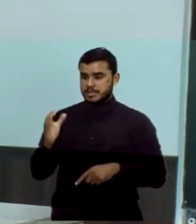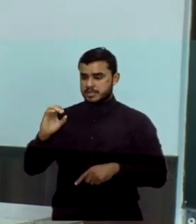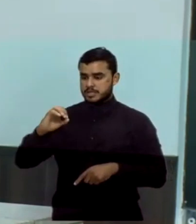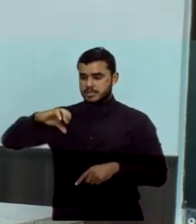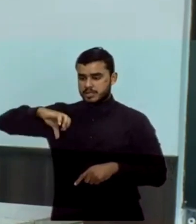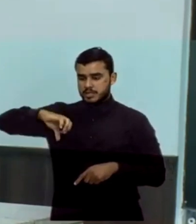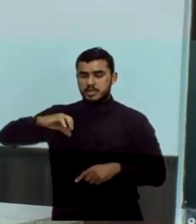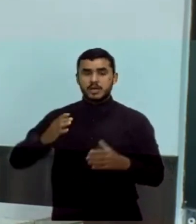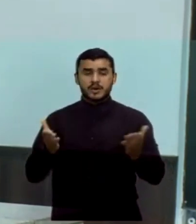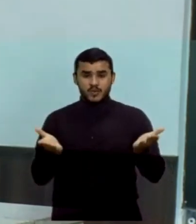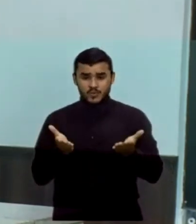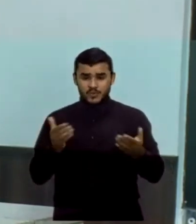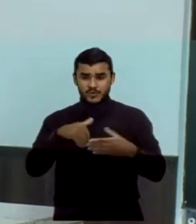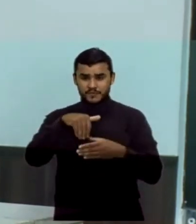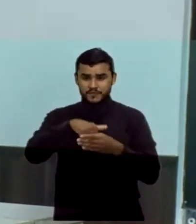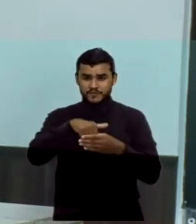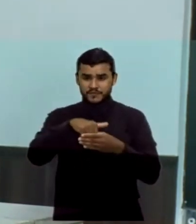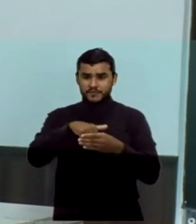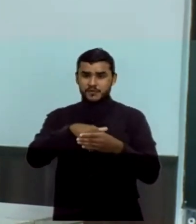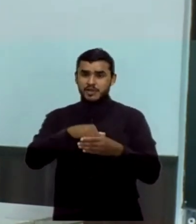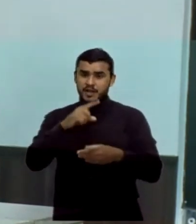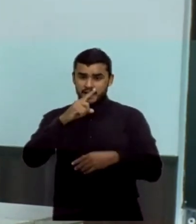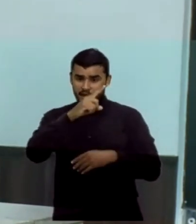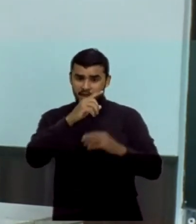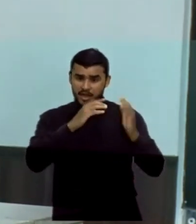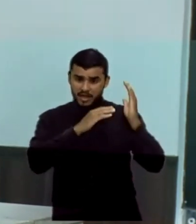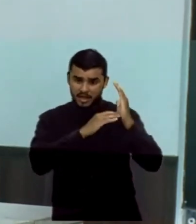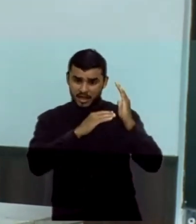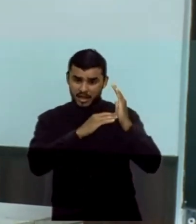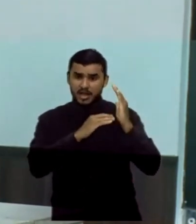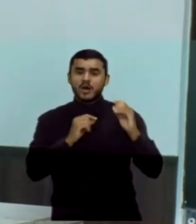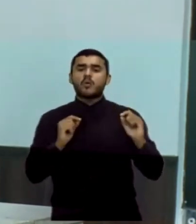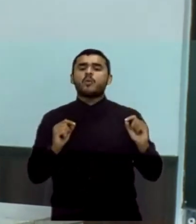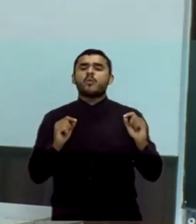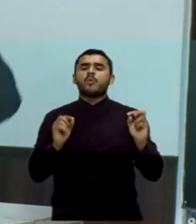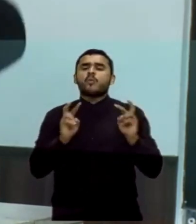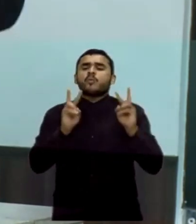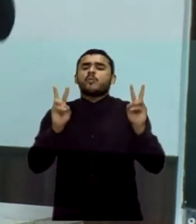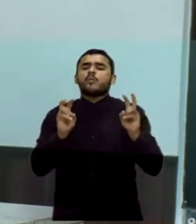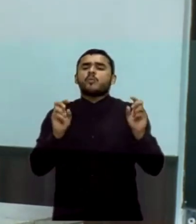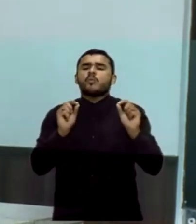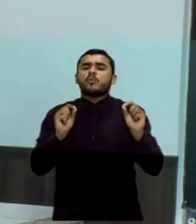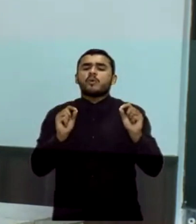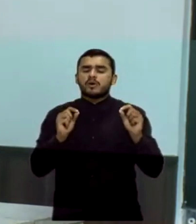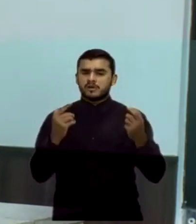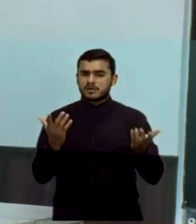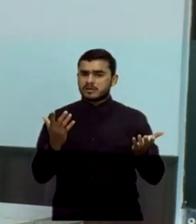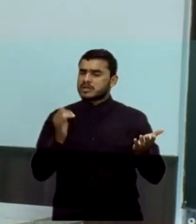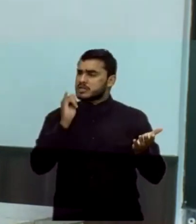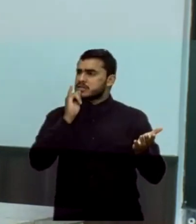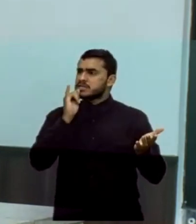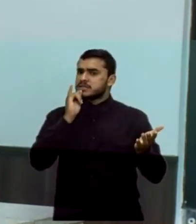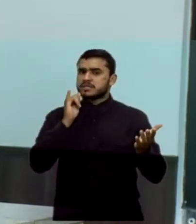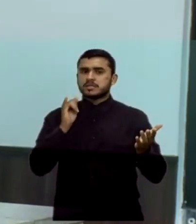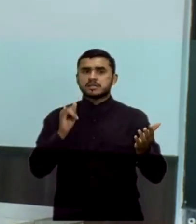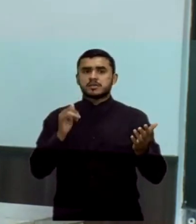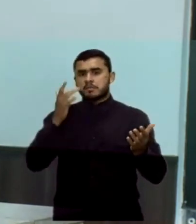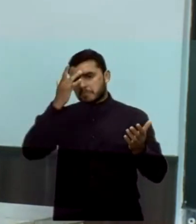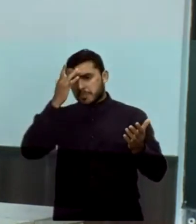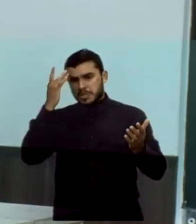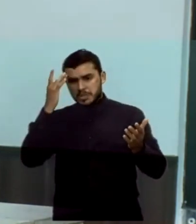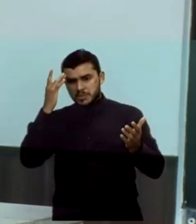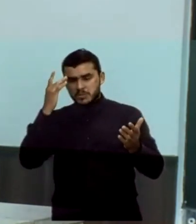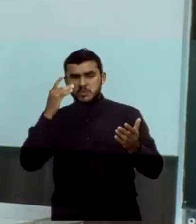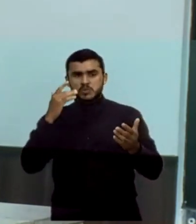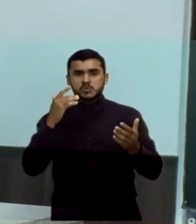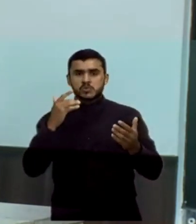aprovado na Câmara Federal, que é estabelecer que nenhuma relação entre pessoas do